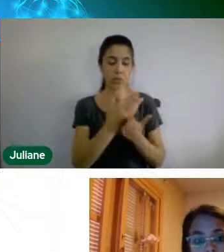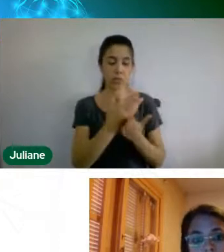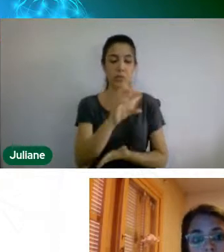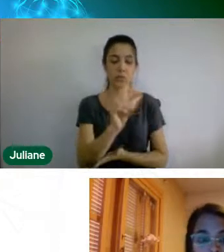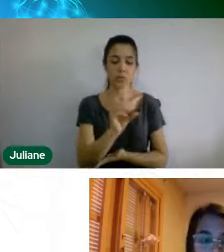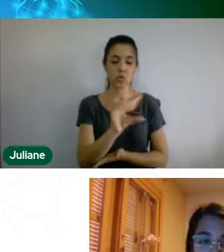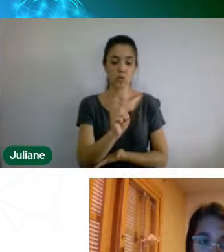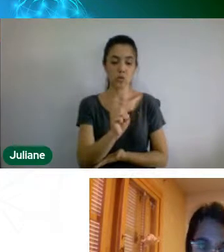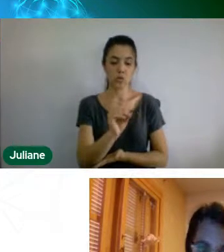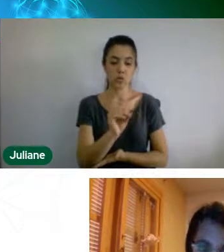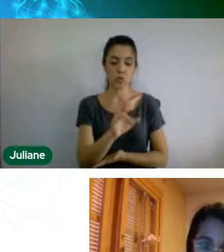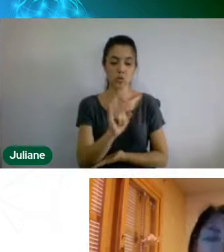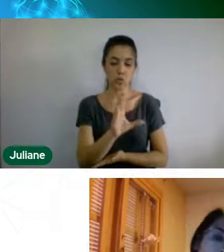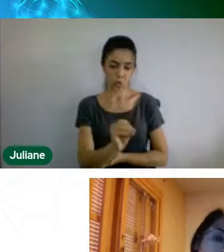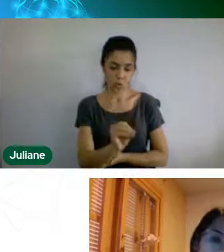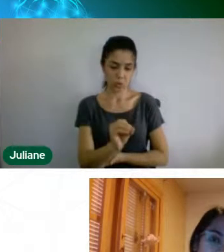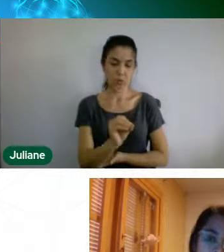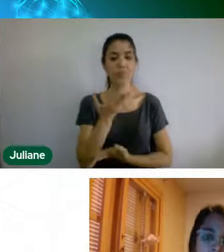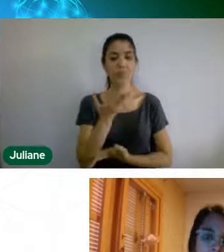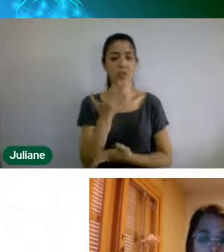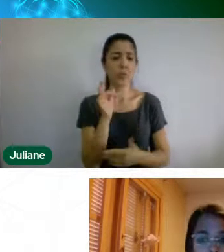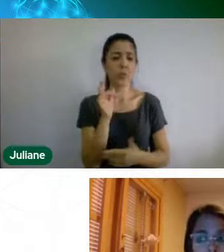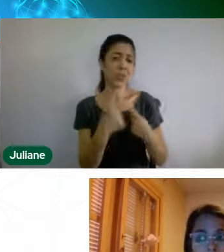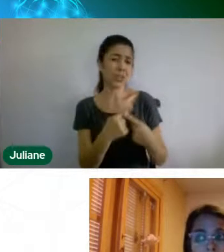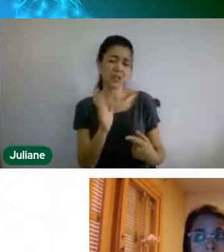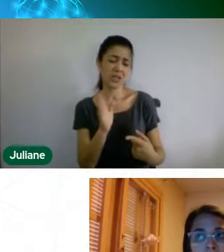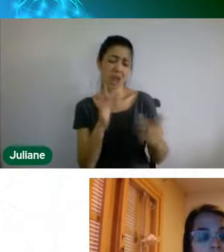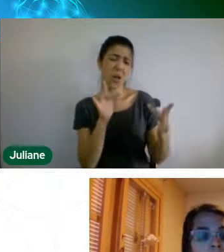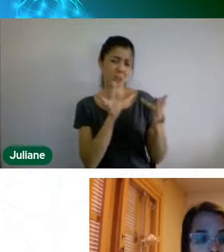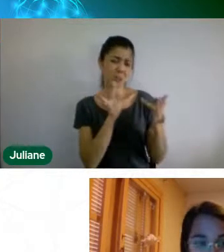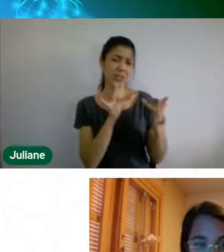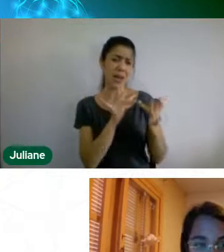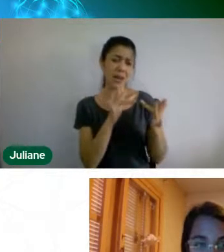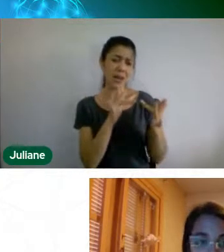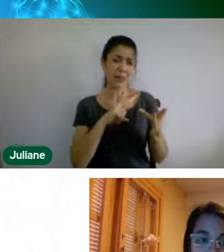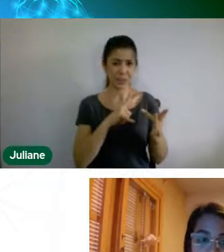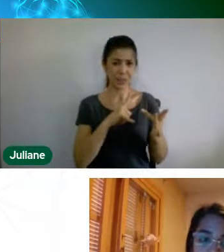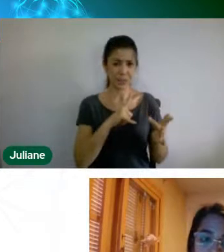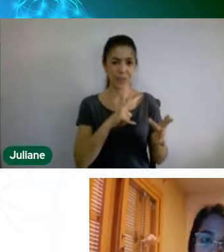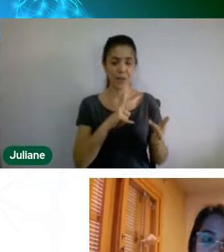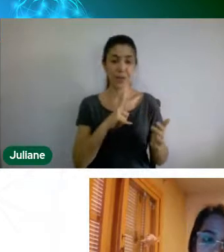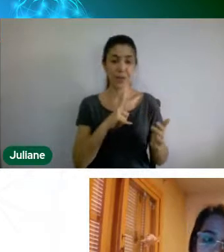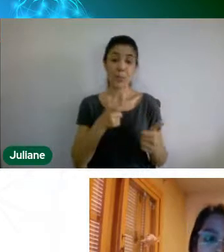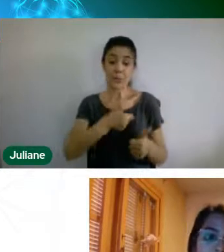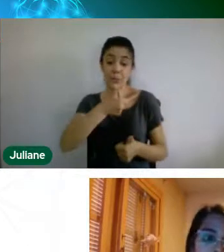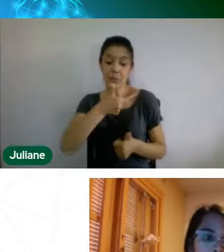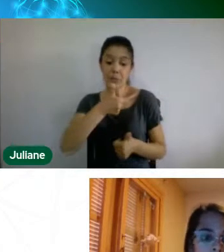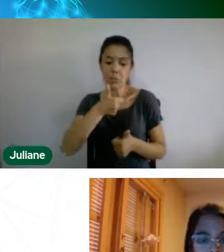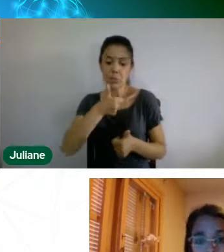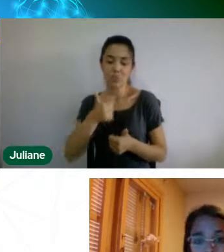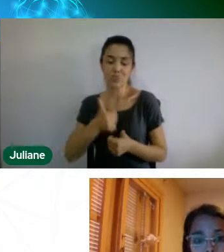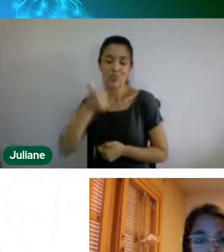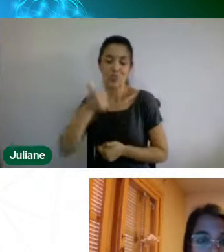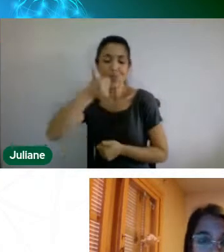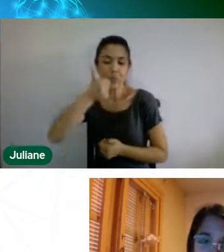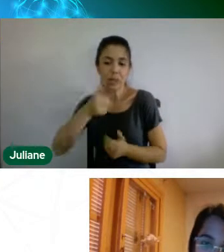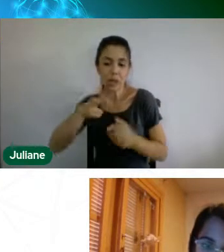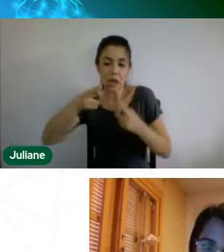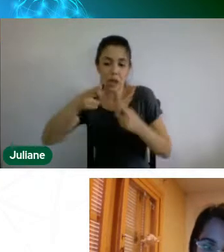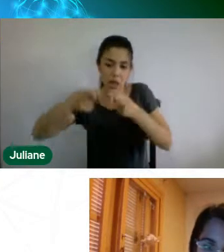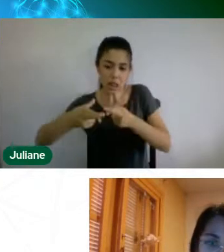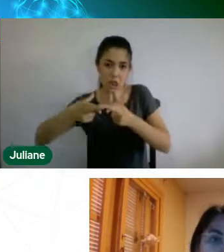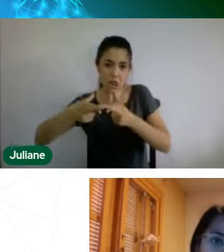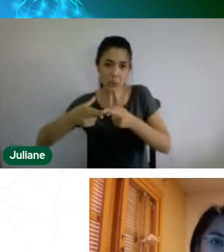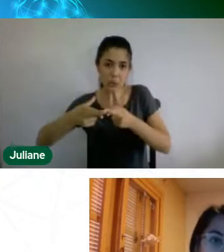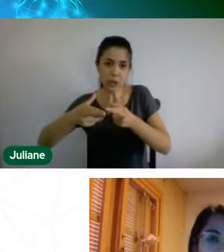próximo, fazer essa região pequena primeiro, depois ir crescendo de forma macro, quem sabe depois para as escolas da cidade que eu moro, em Bé,